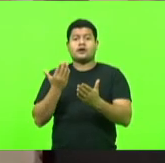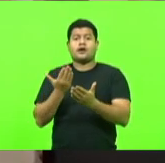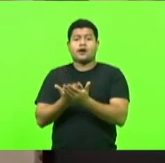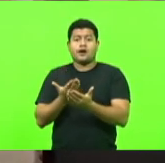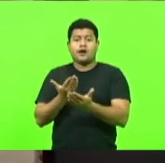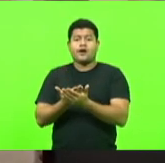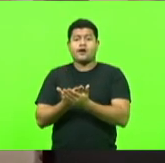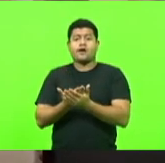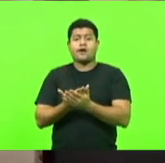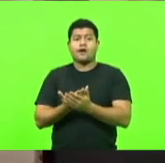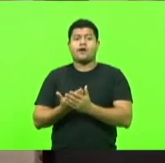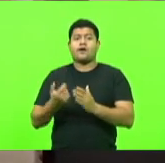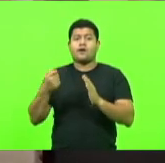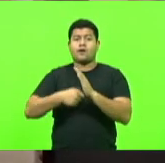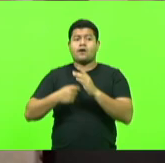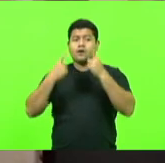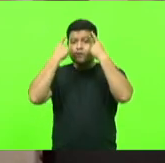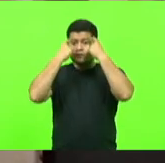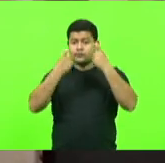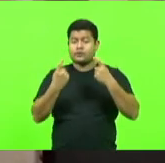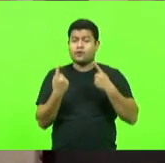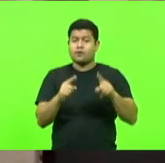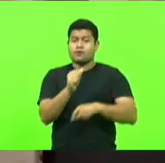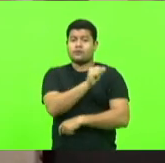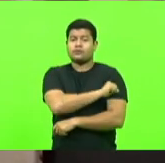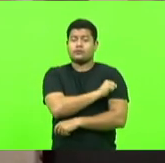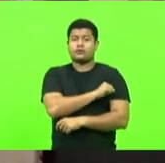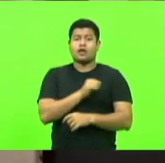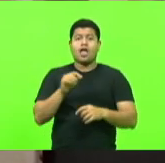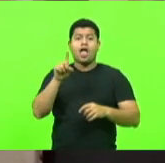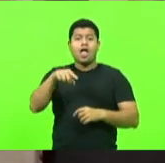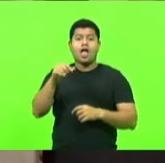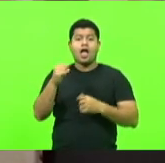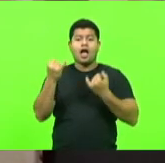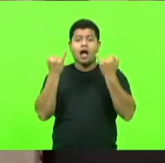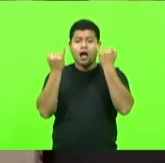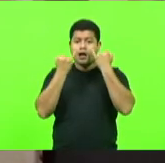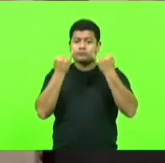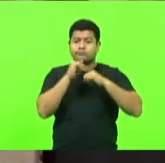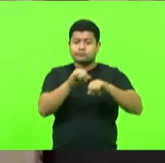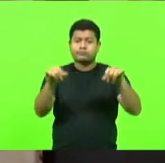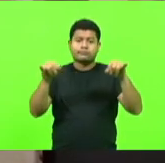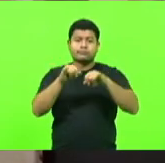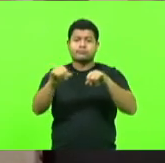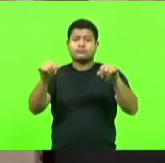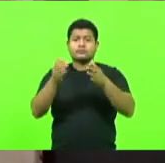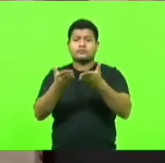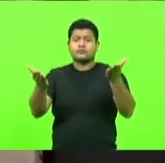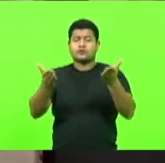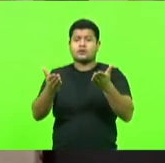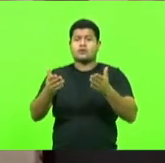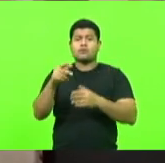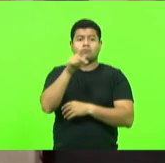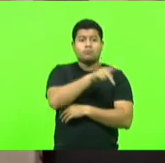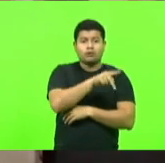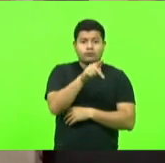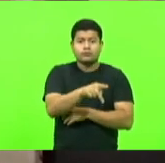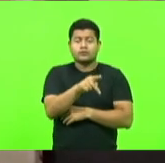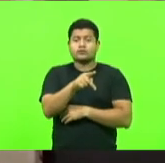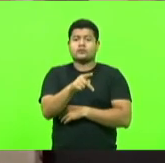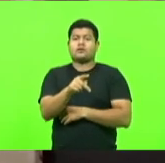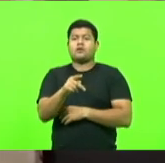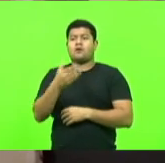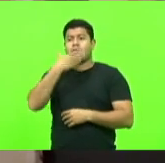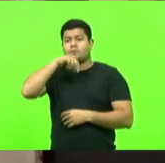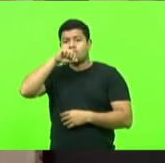informar tanto professores quanto estudantes, pais e responsáveis sobre os limites éticos da profissão